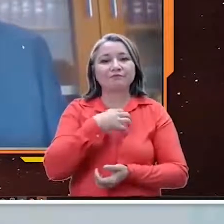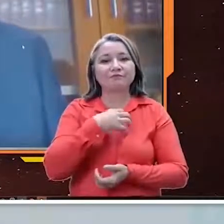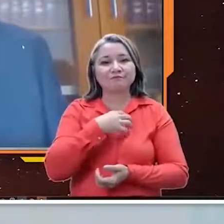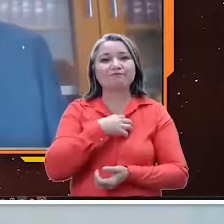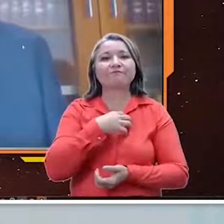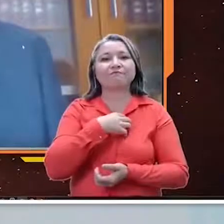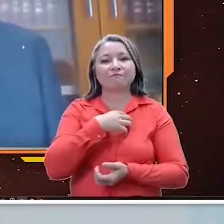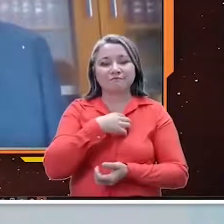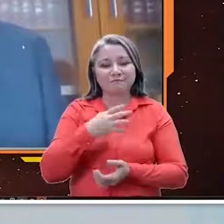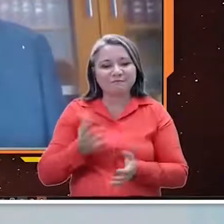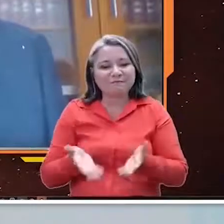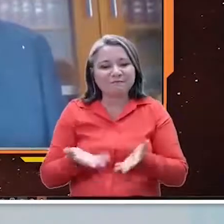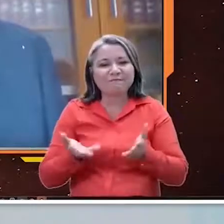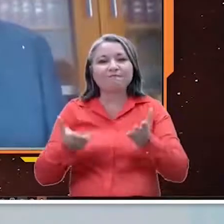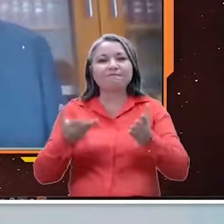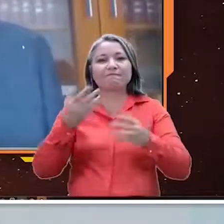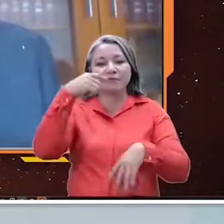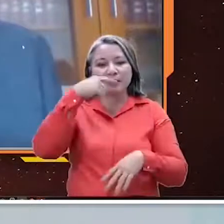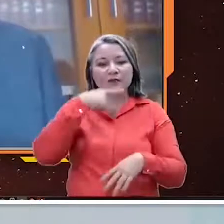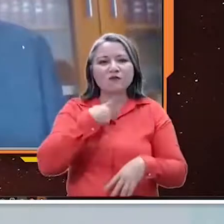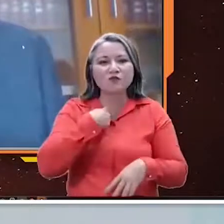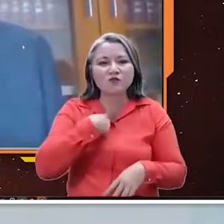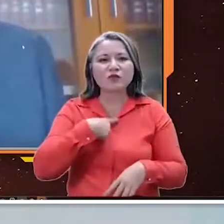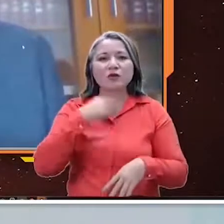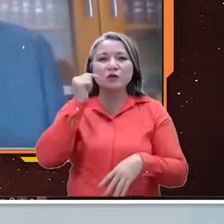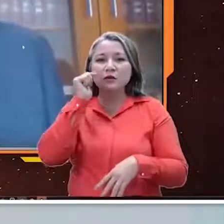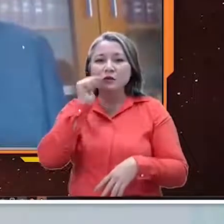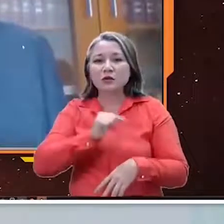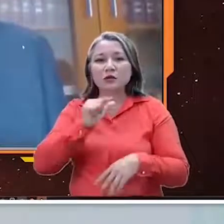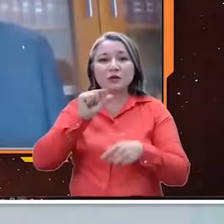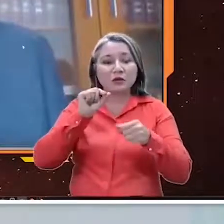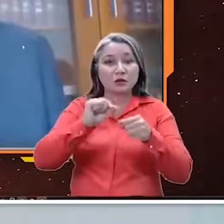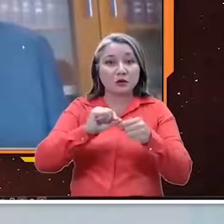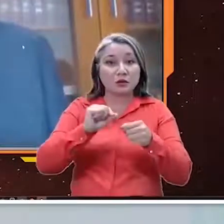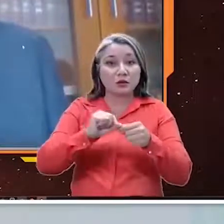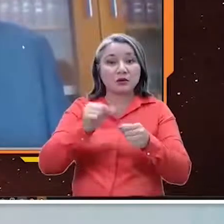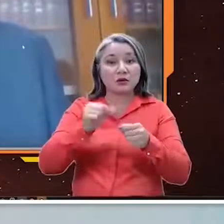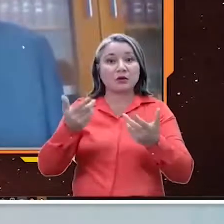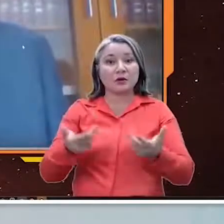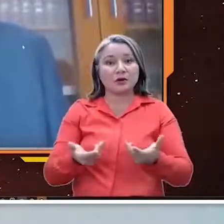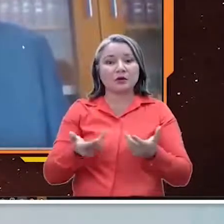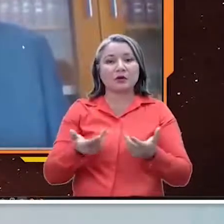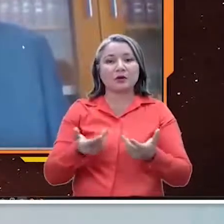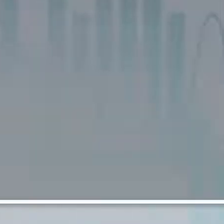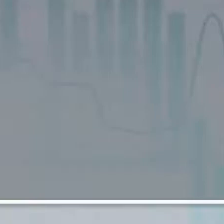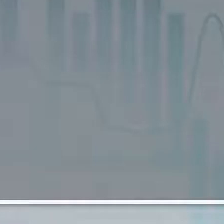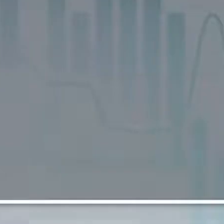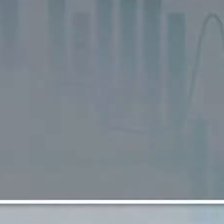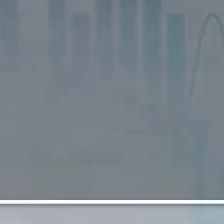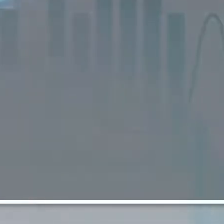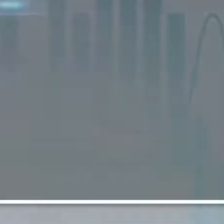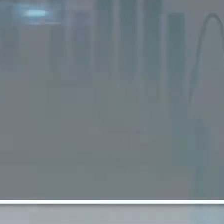A vontade de vencer, de fazer, não tem igual.